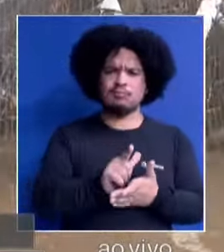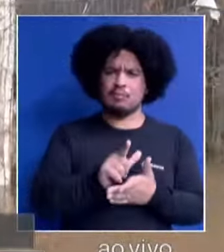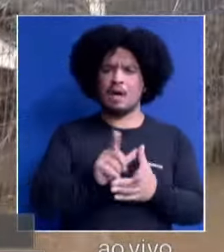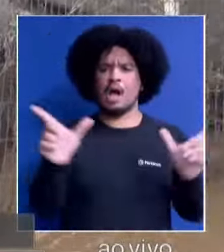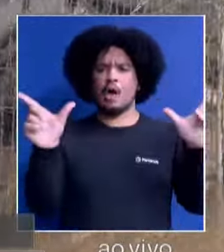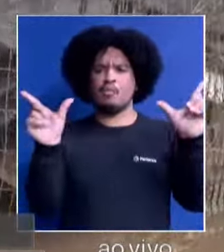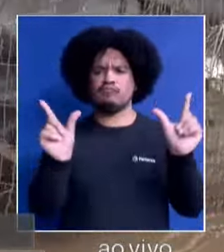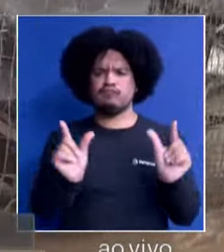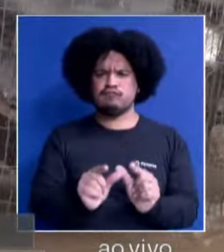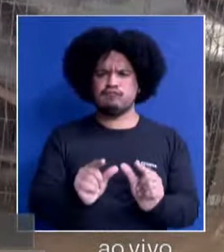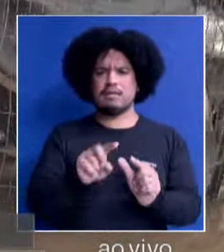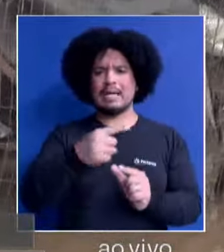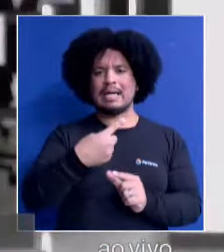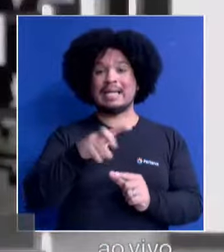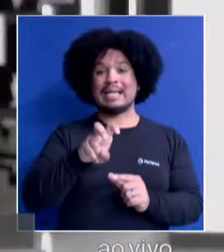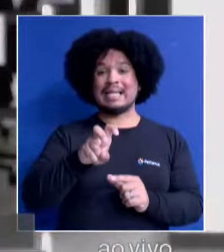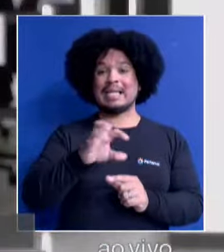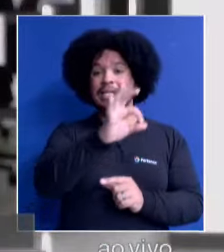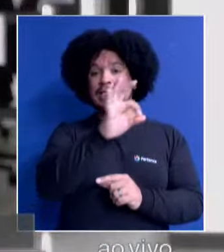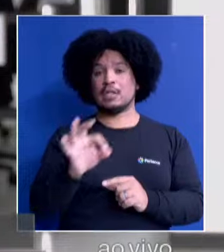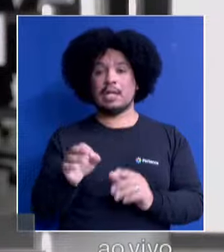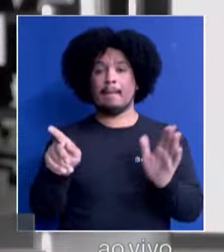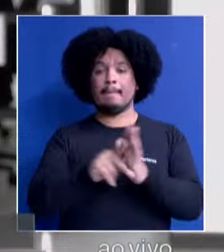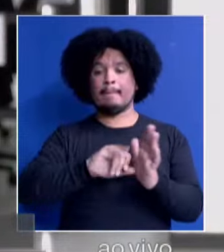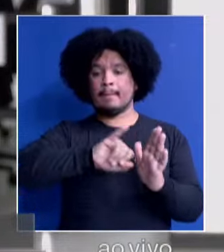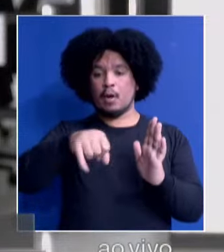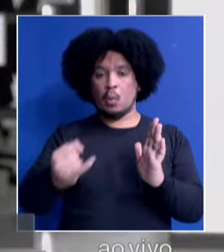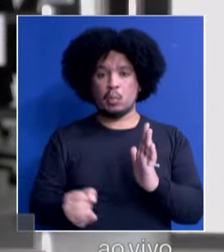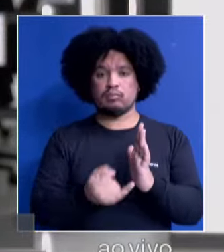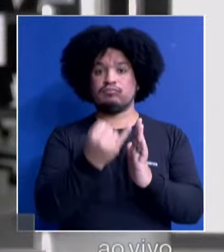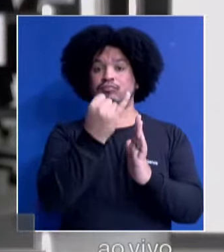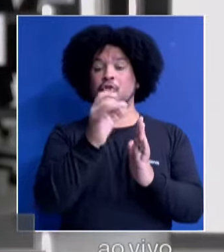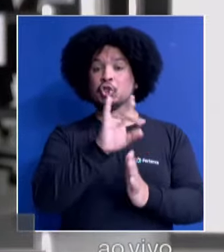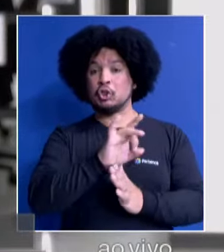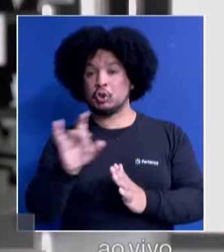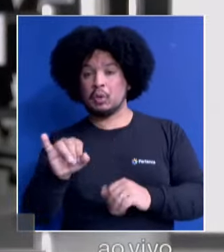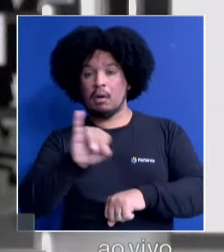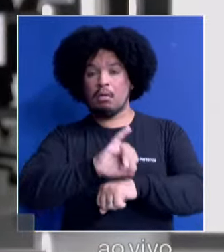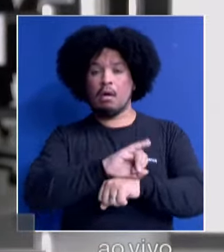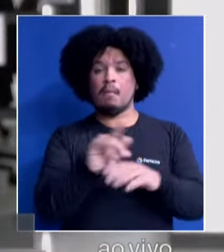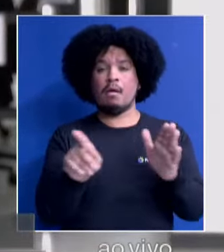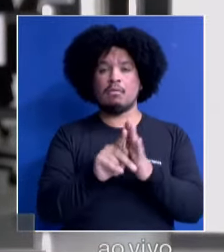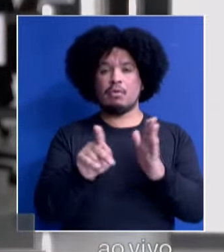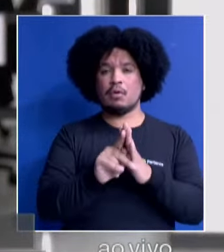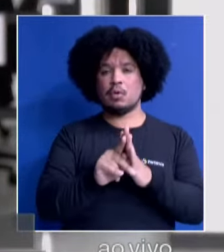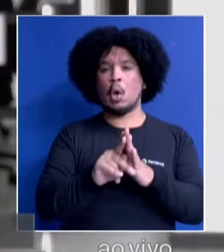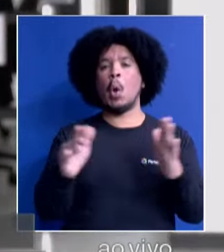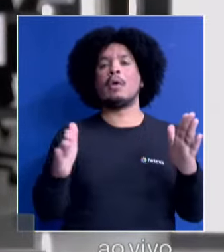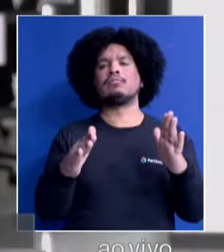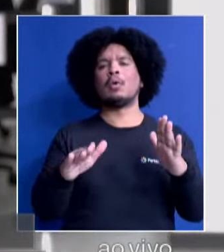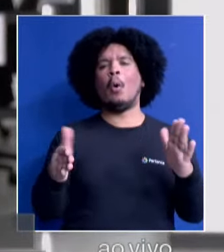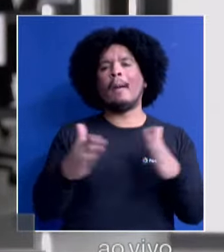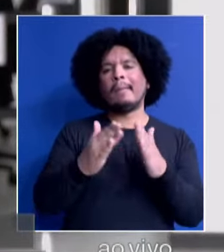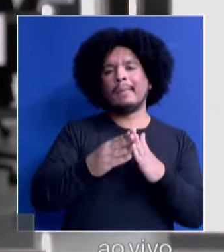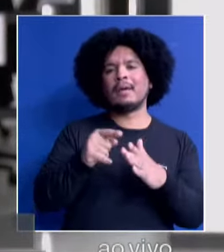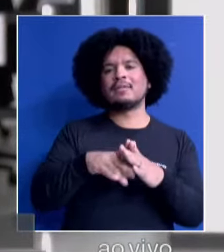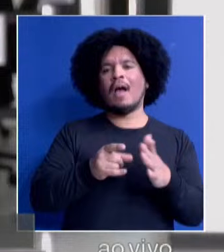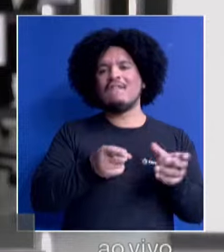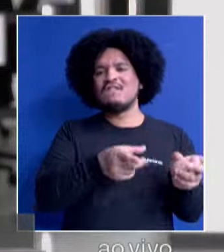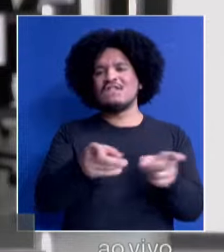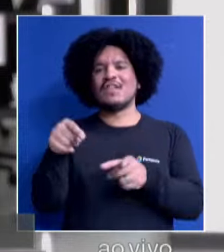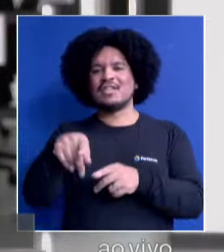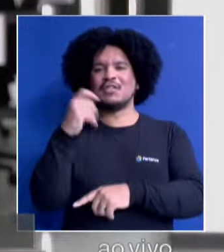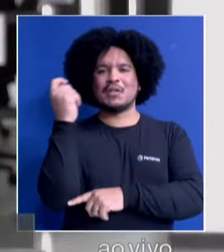diminuição de 15% dos juros desses eletrodomésticos que serão vendidos aí no Rio Grande do Sul para que as